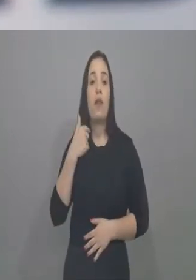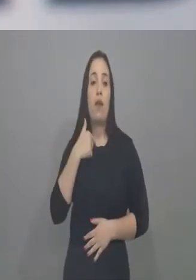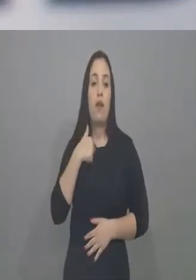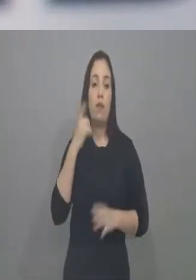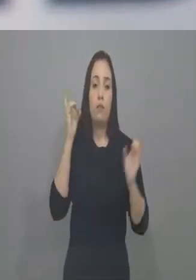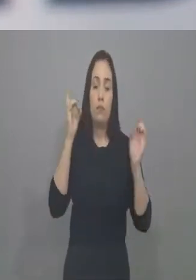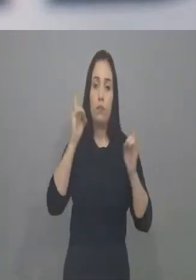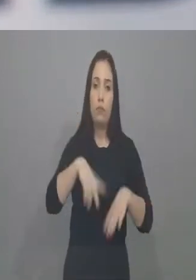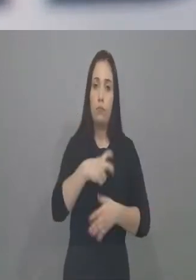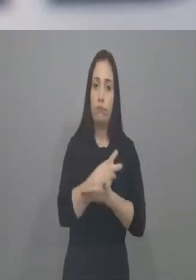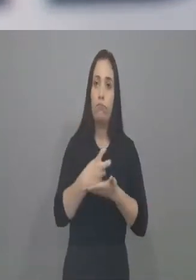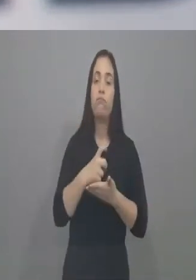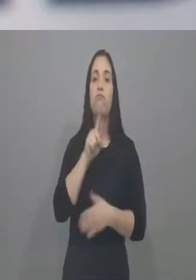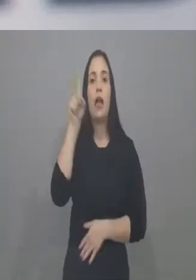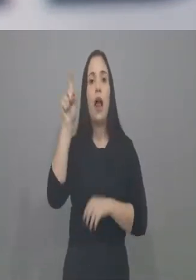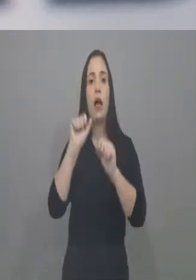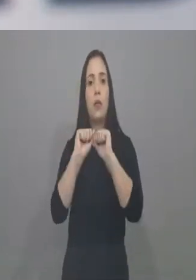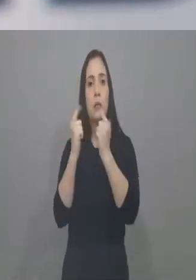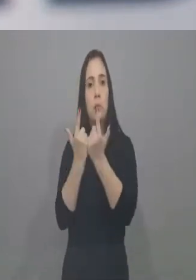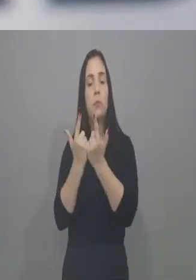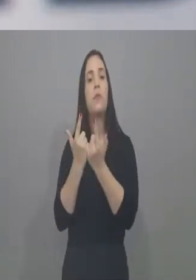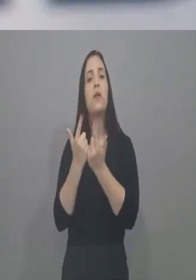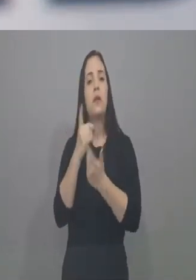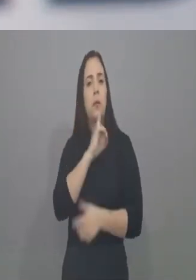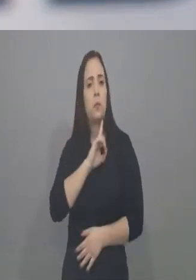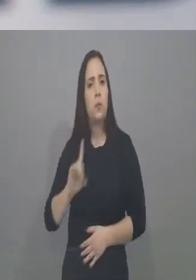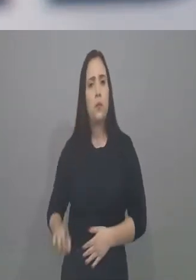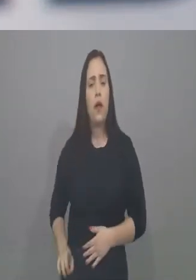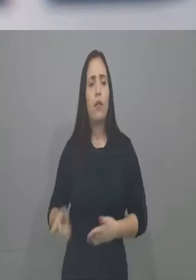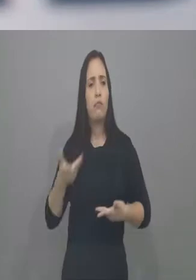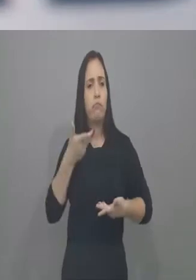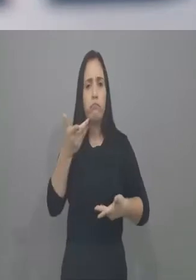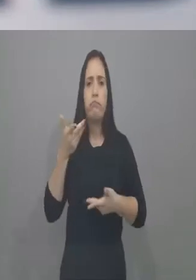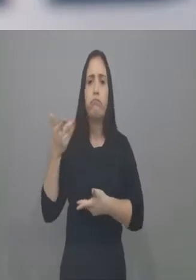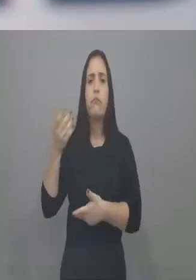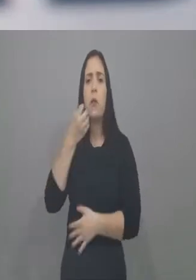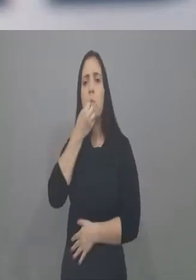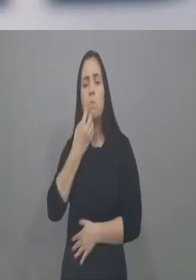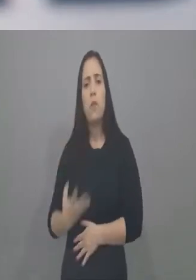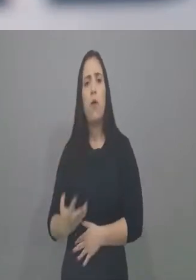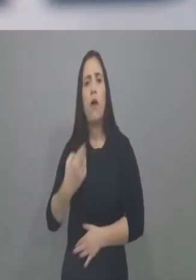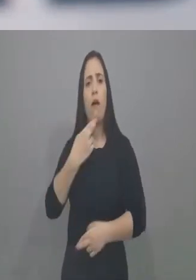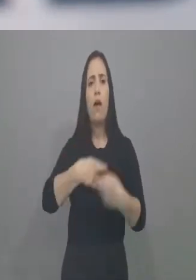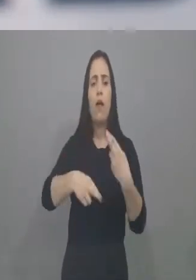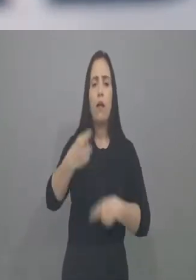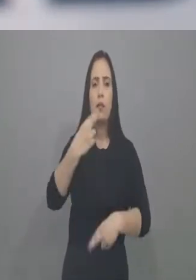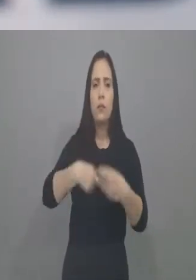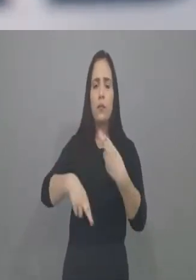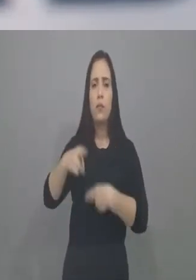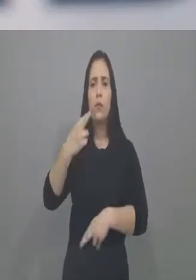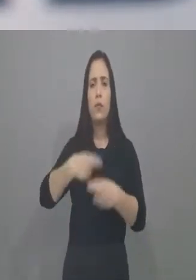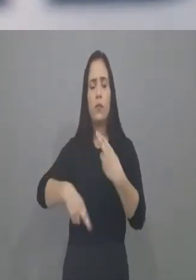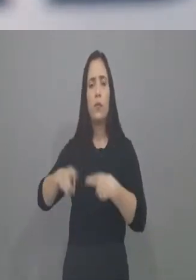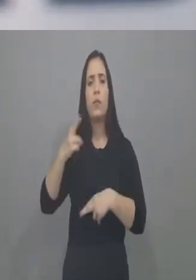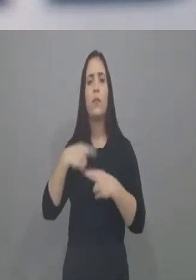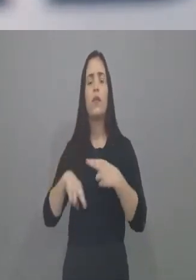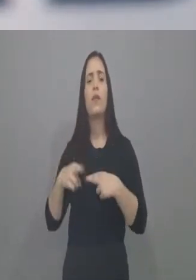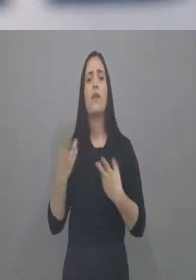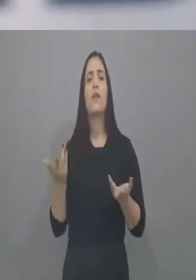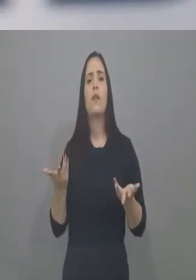eu fui bem recepcionado lá pelos colegas deputados, de pessoas que não quebram